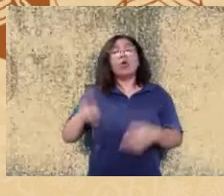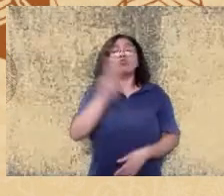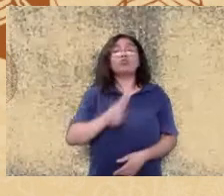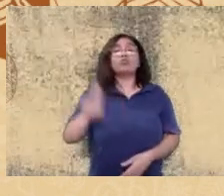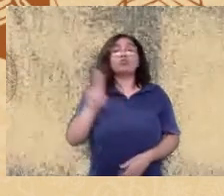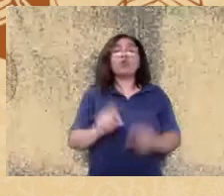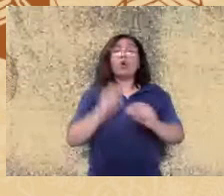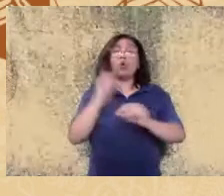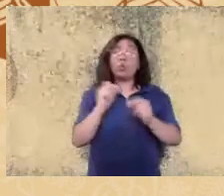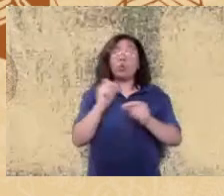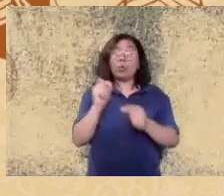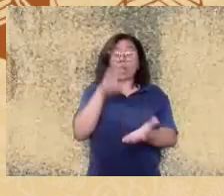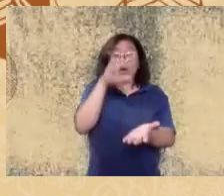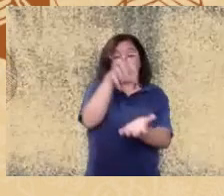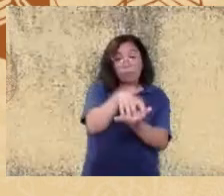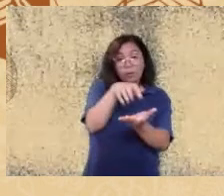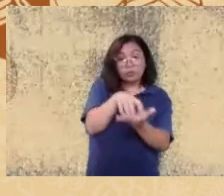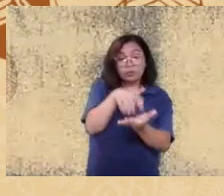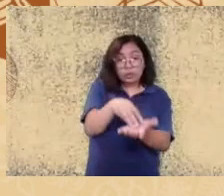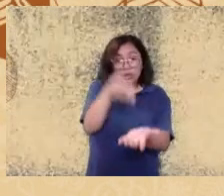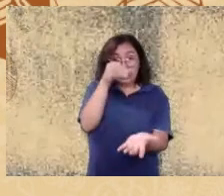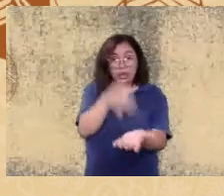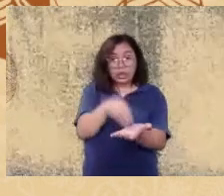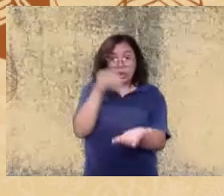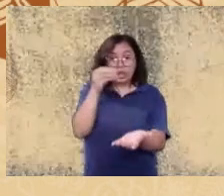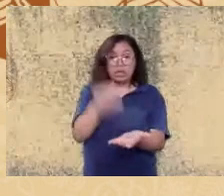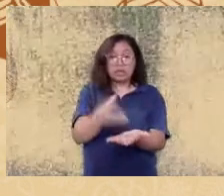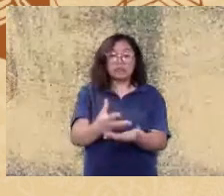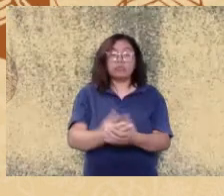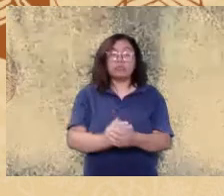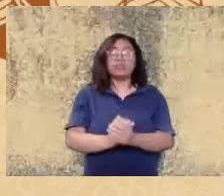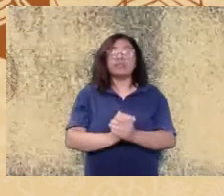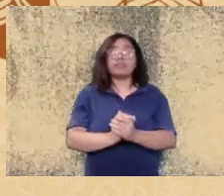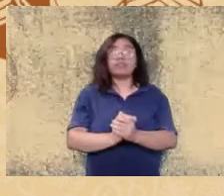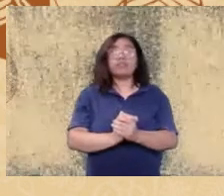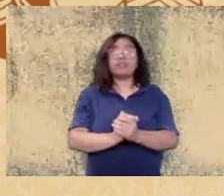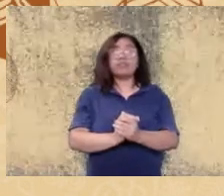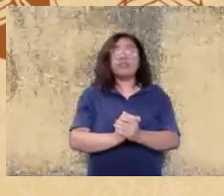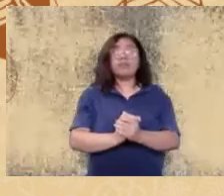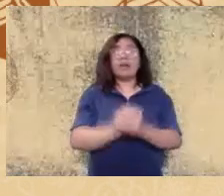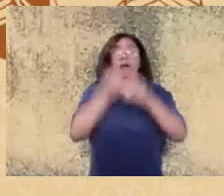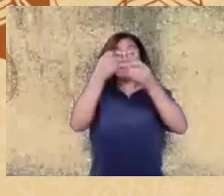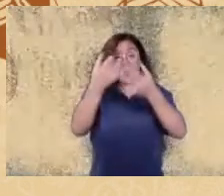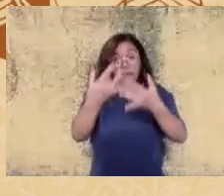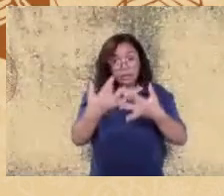específico não era dele ele utilizou um banco pré-existente para poder chegar a essas